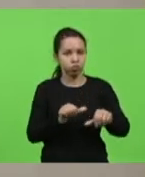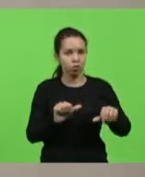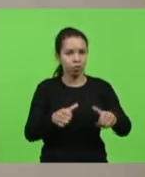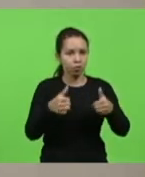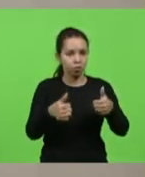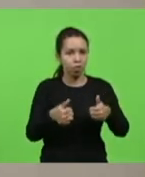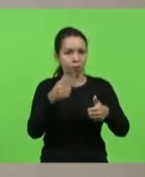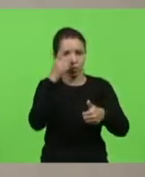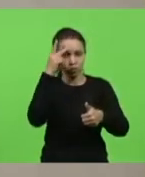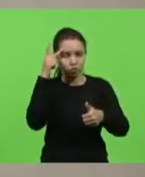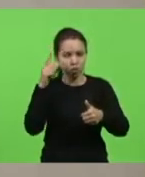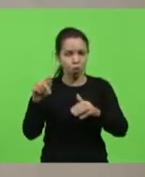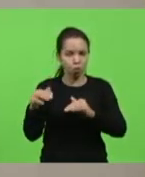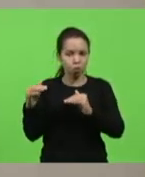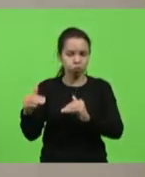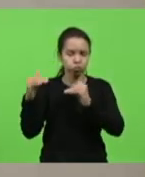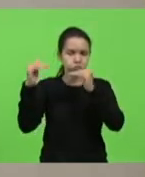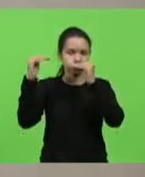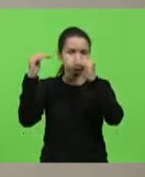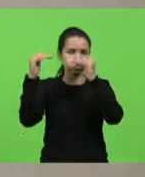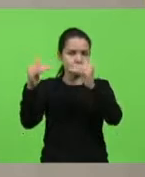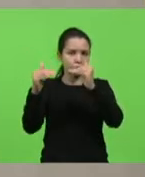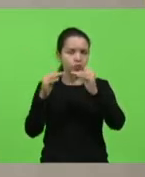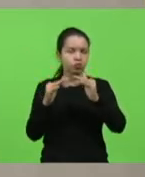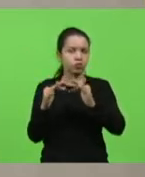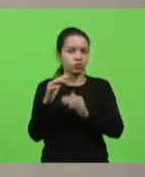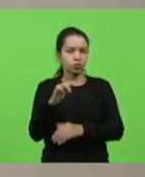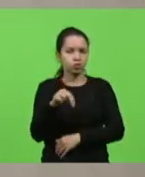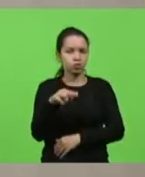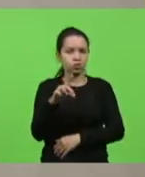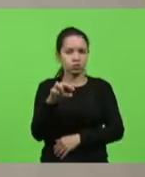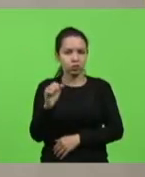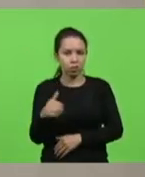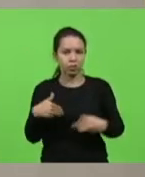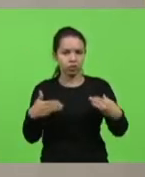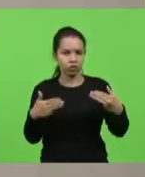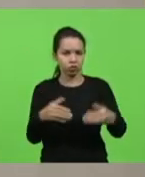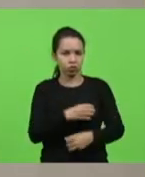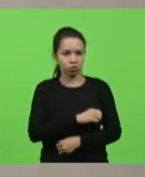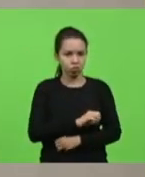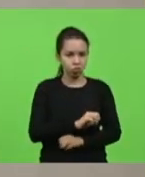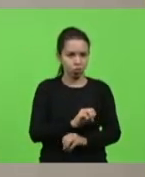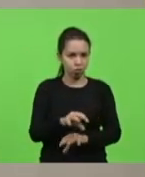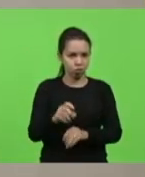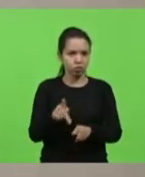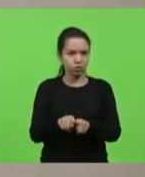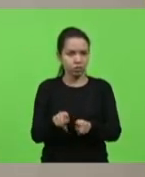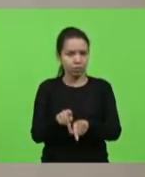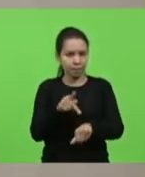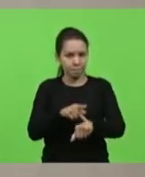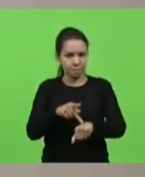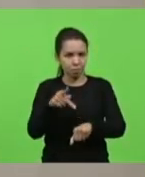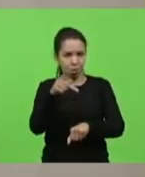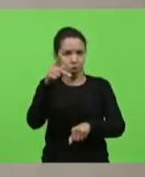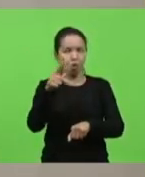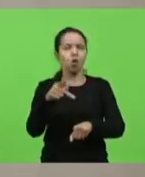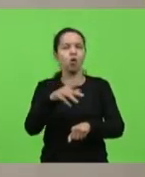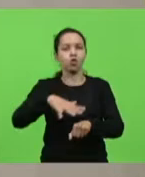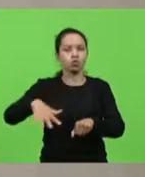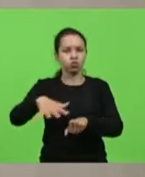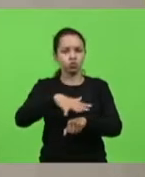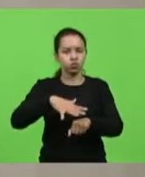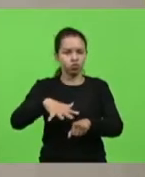de nível superior, fundação do Ministério da Educação e consolidação da pós-graduação, estrictos censos em